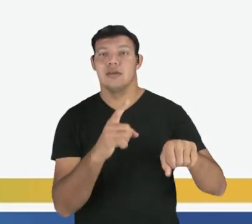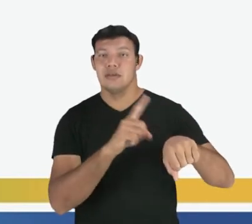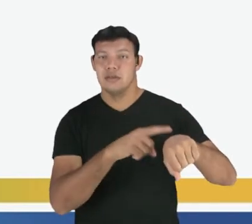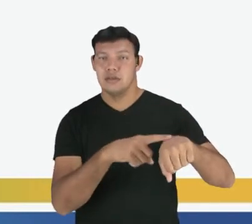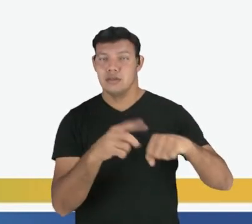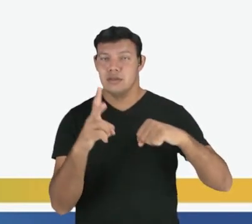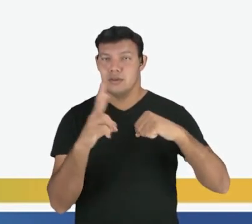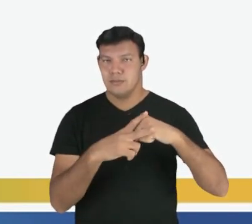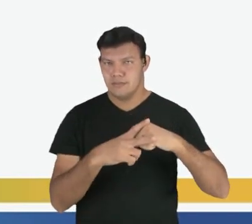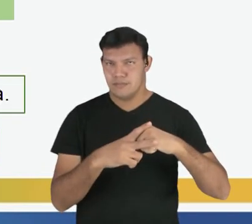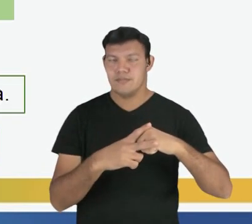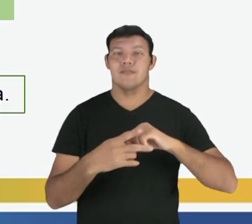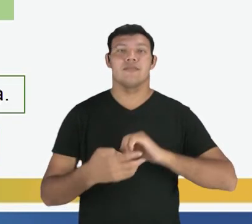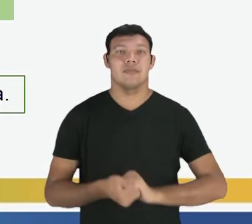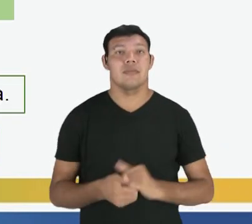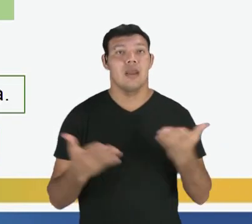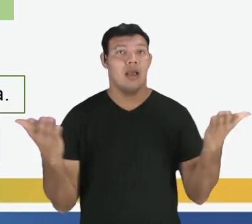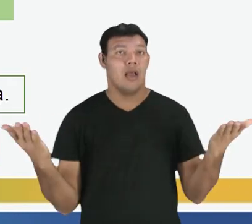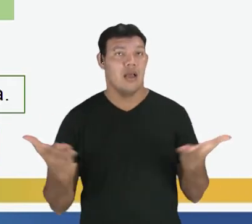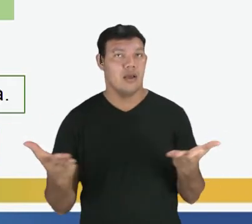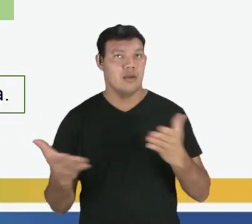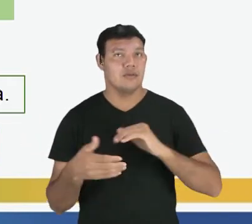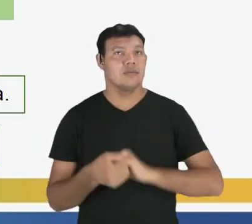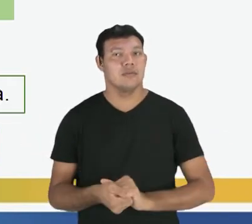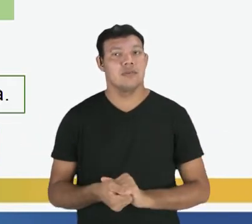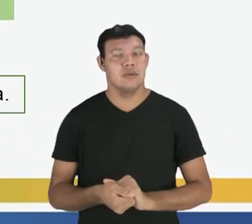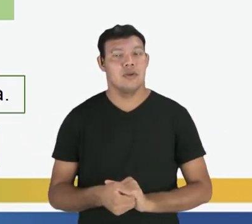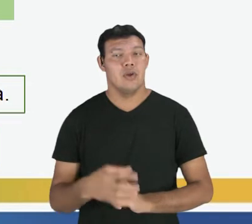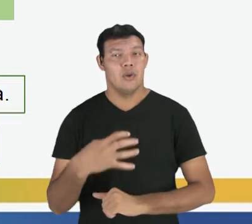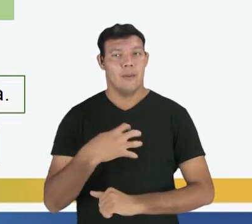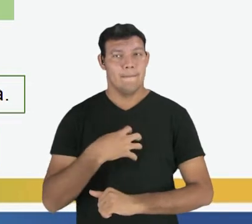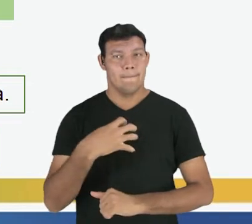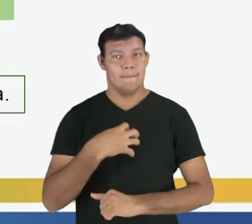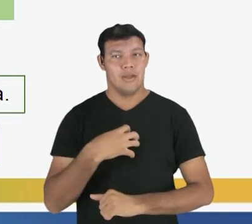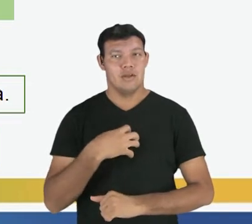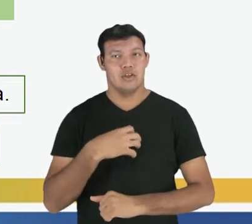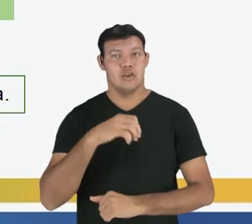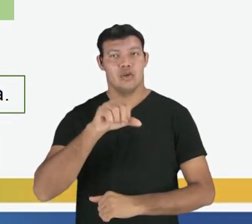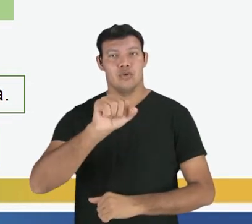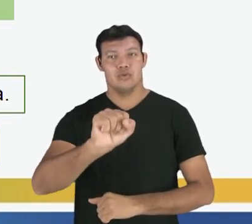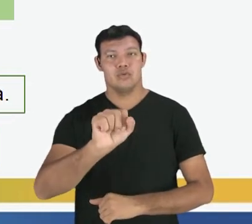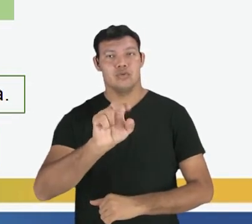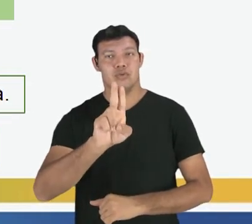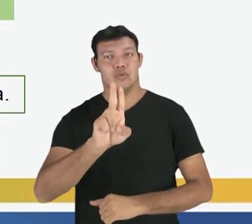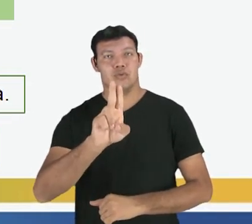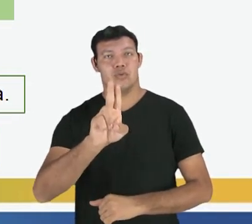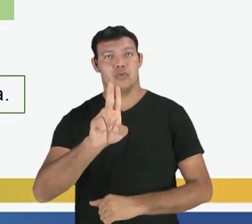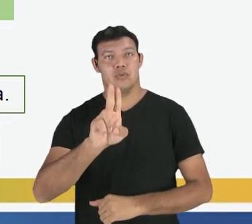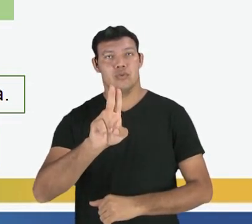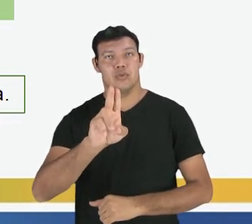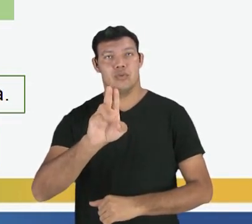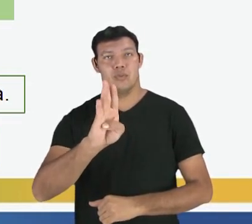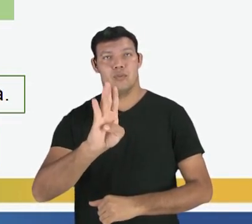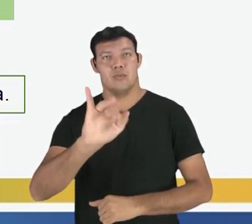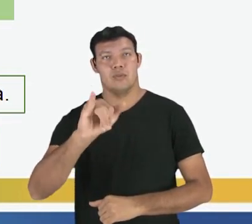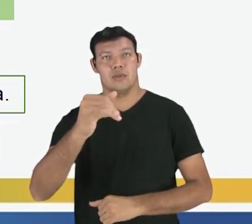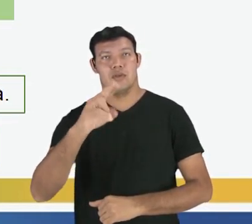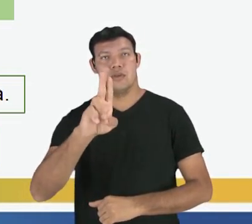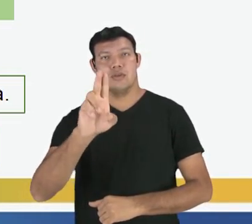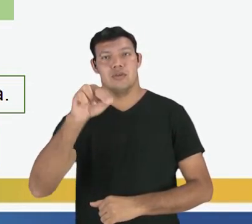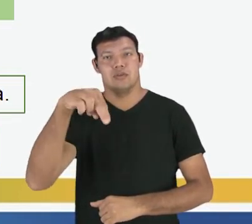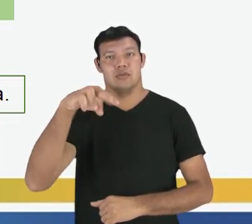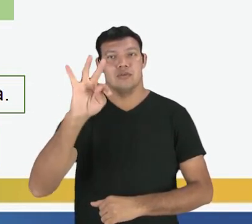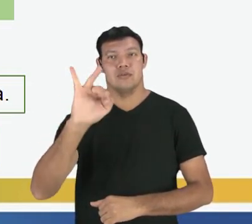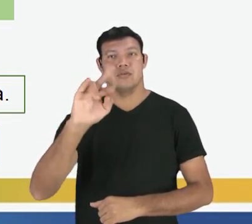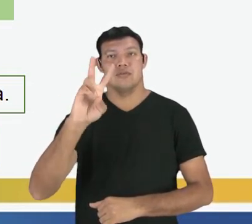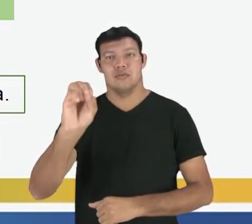modo indicativo, vamos aos tempos do modo subjuntivo. No modo subjuntivo, gente,